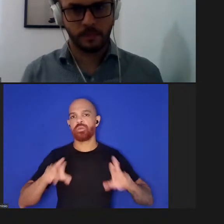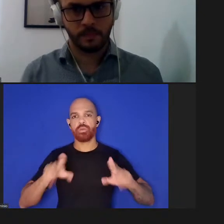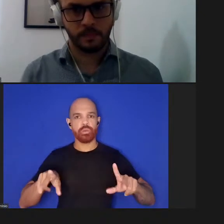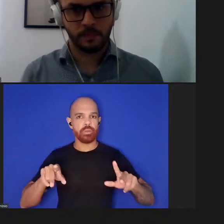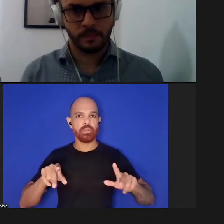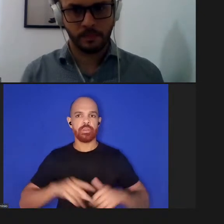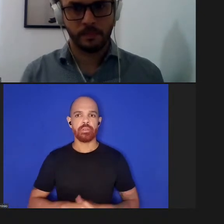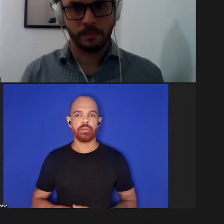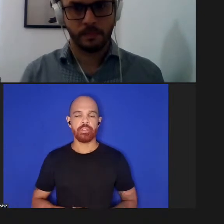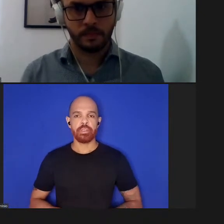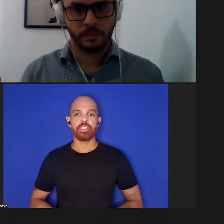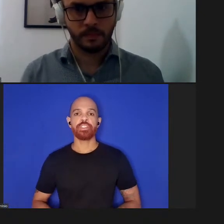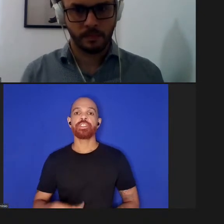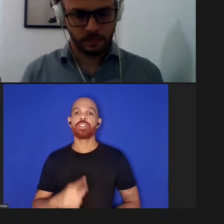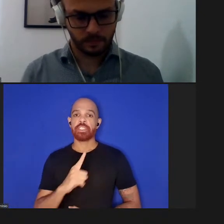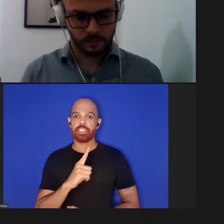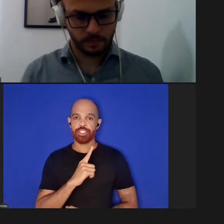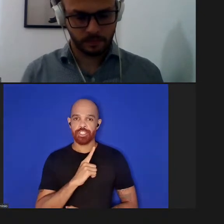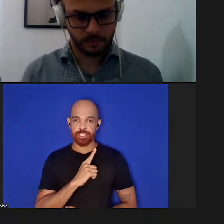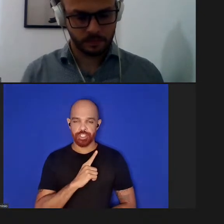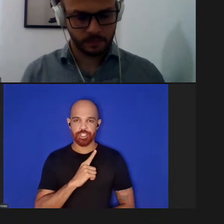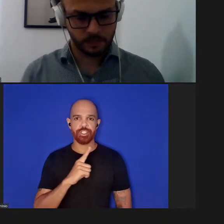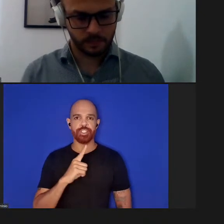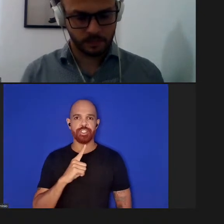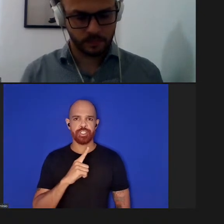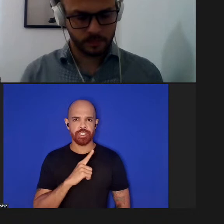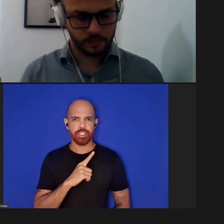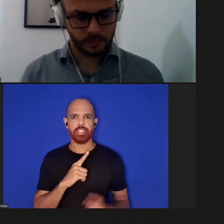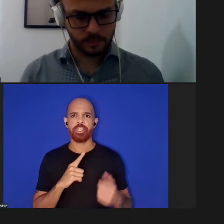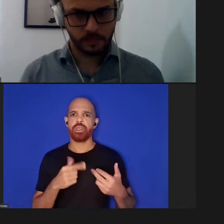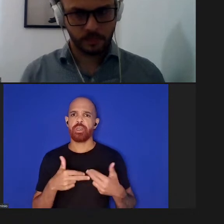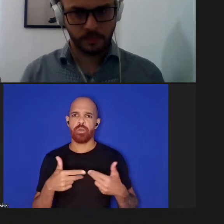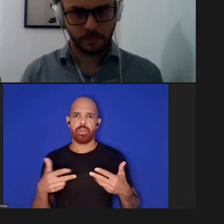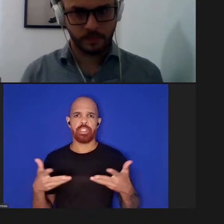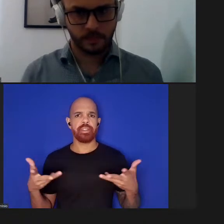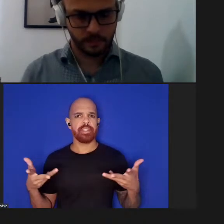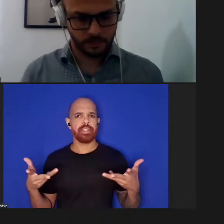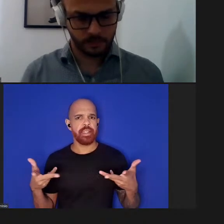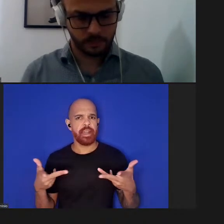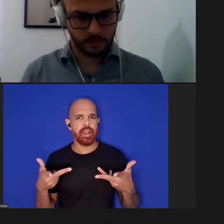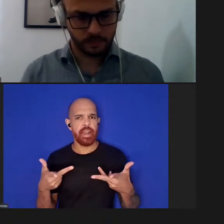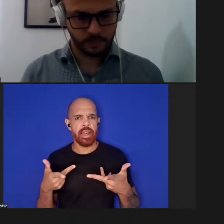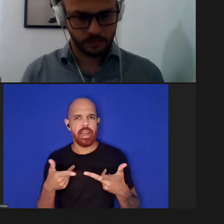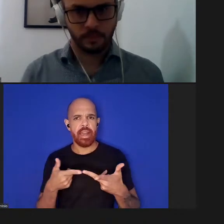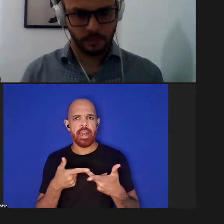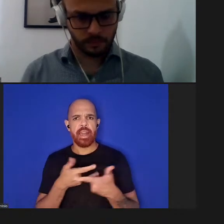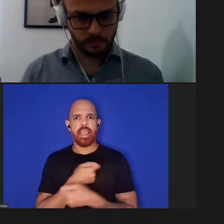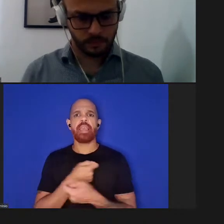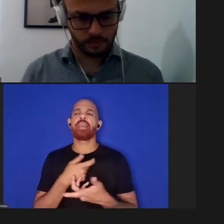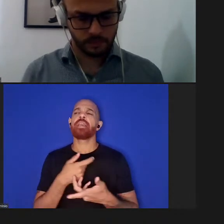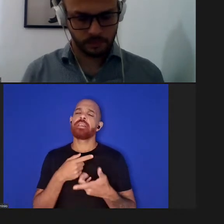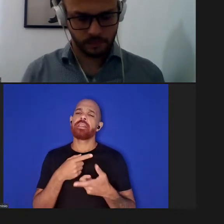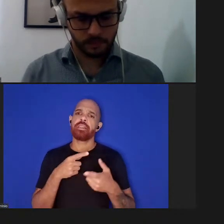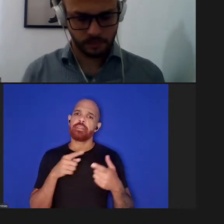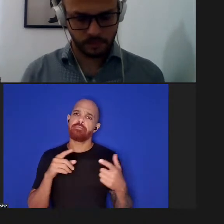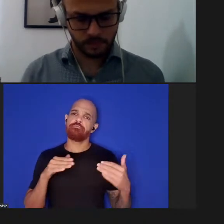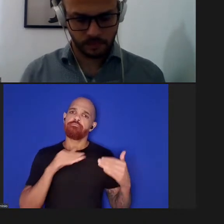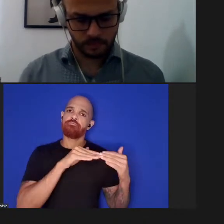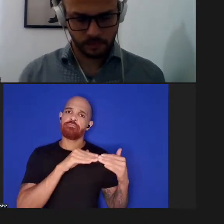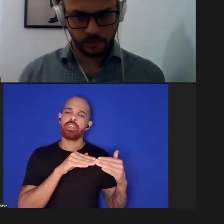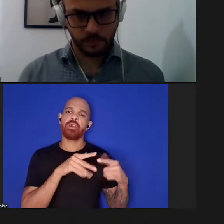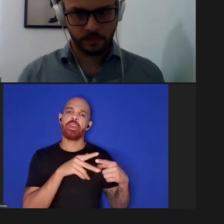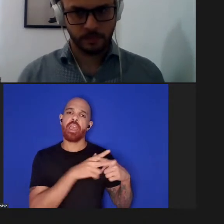existem coisas excelentes que tem a ver com a revisão por